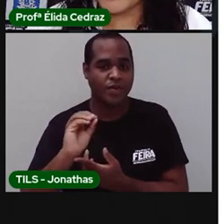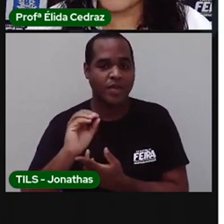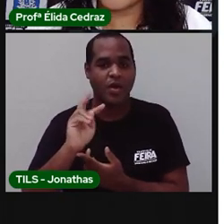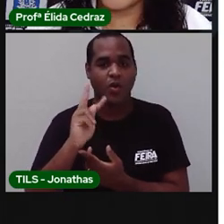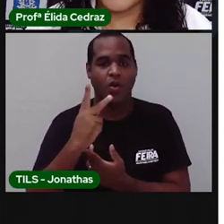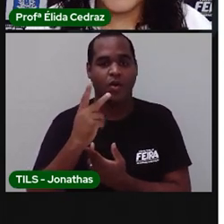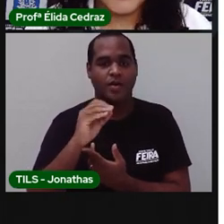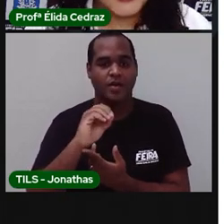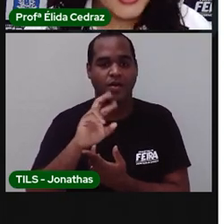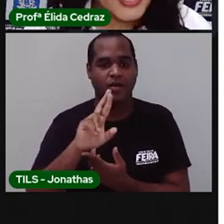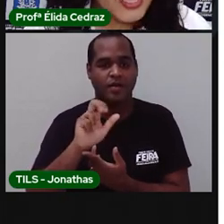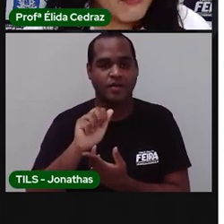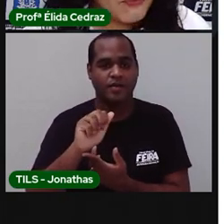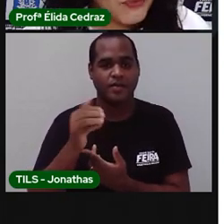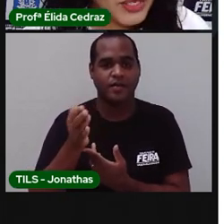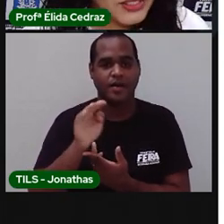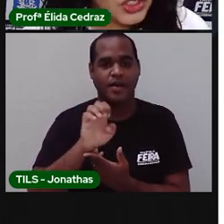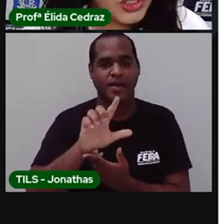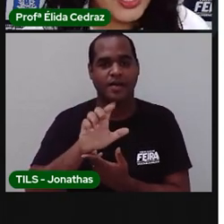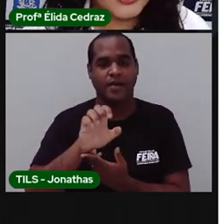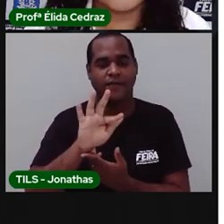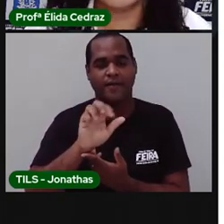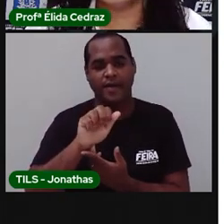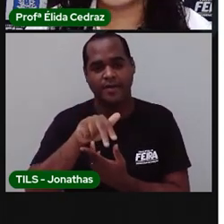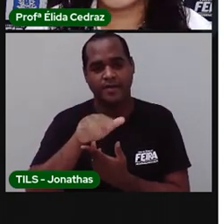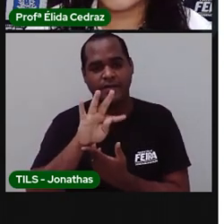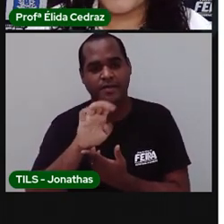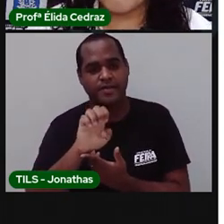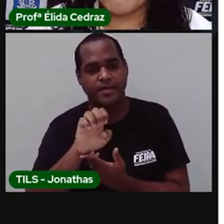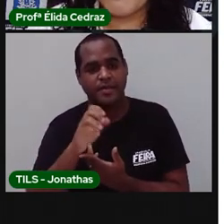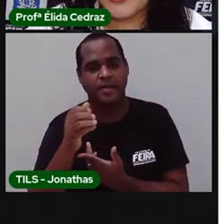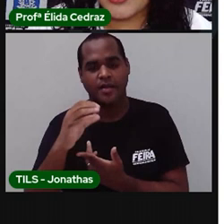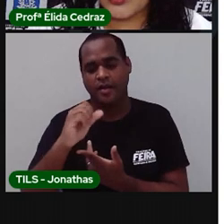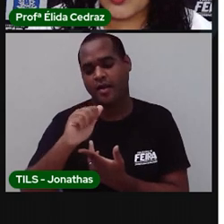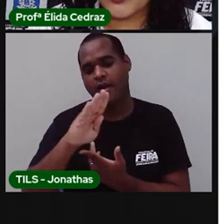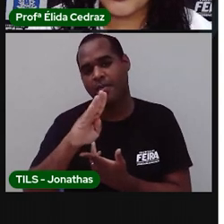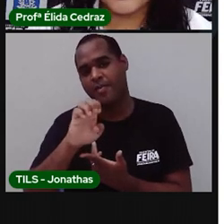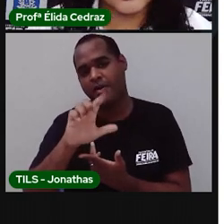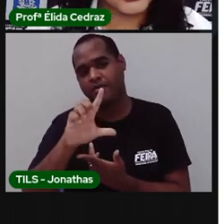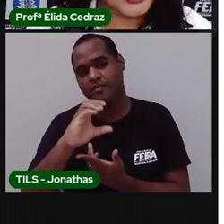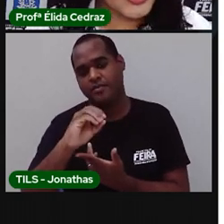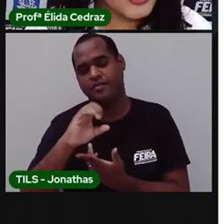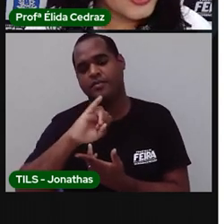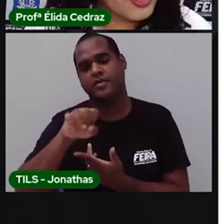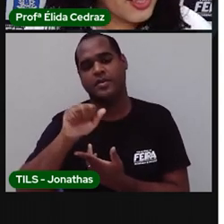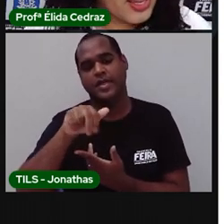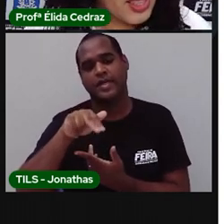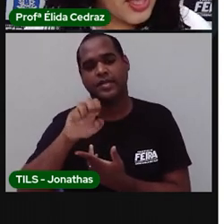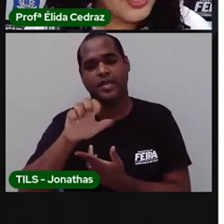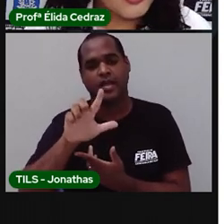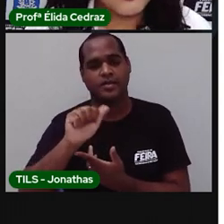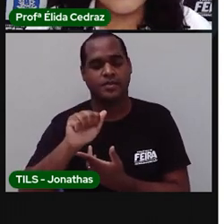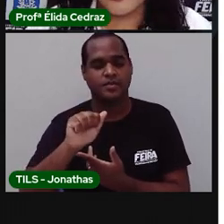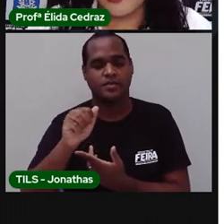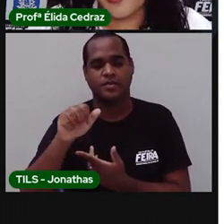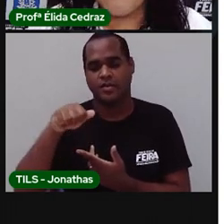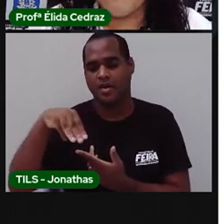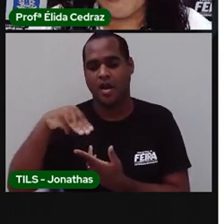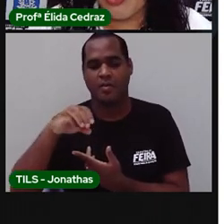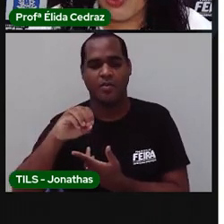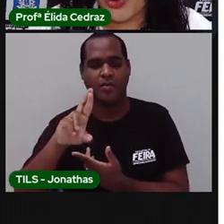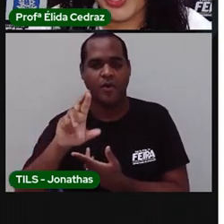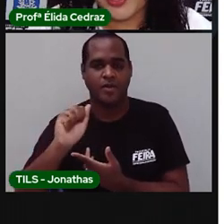hora, elefante, cabelo, janela e